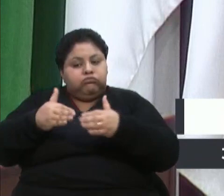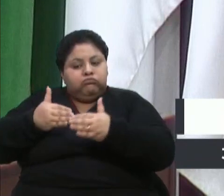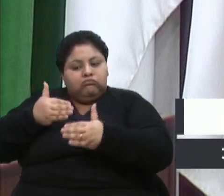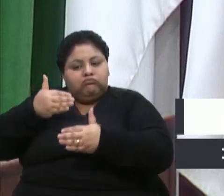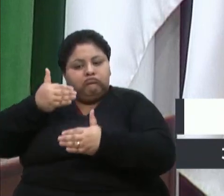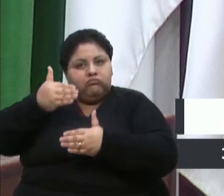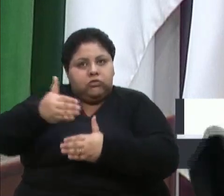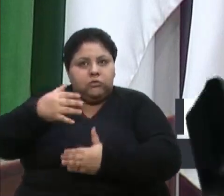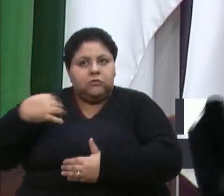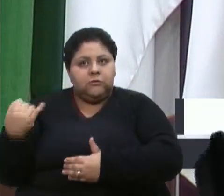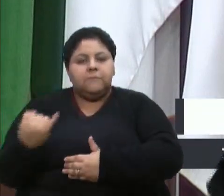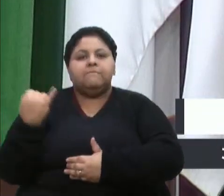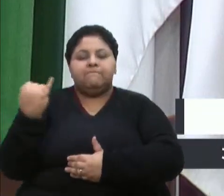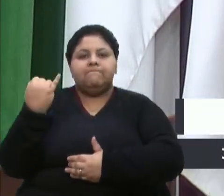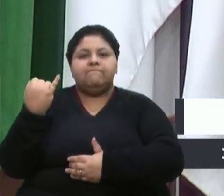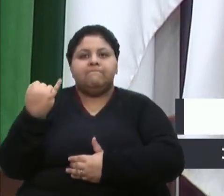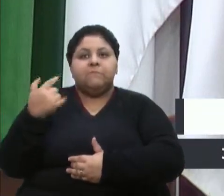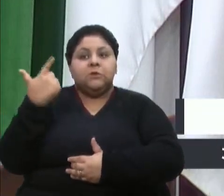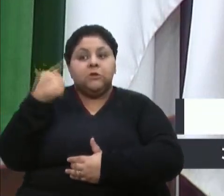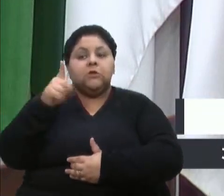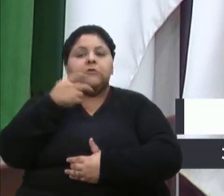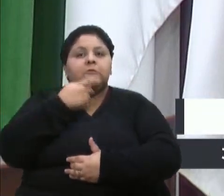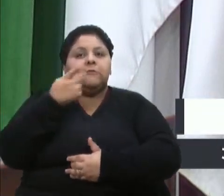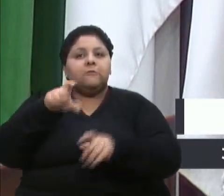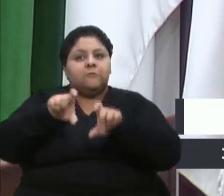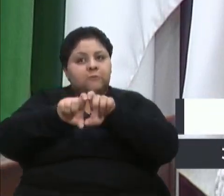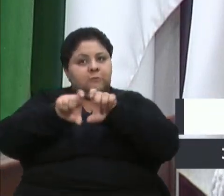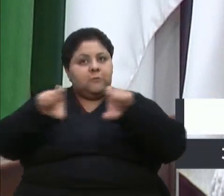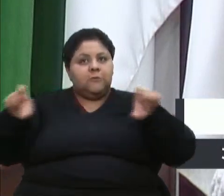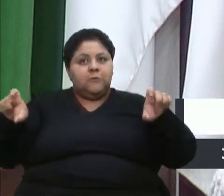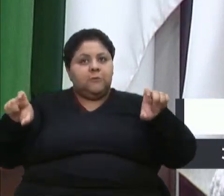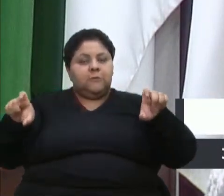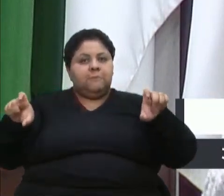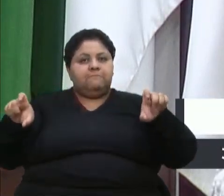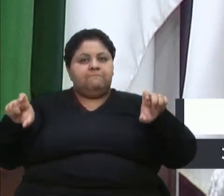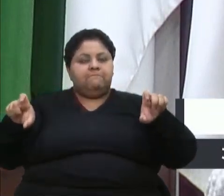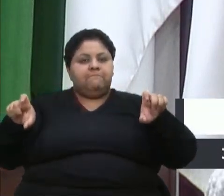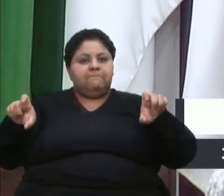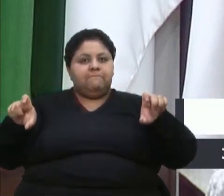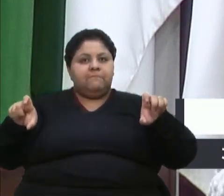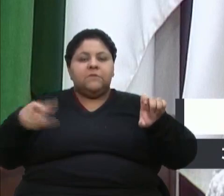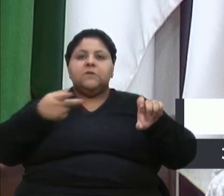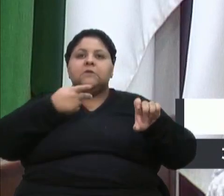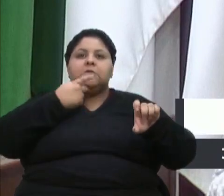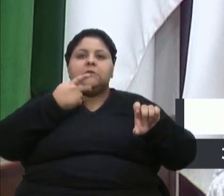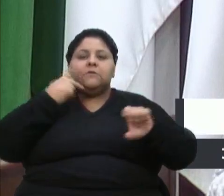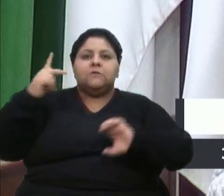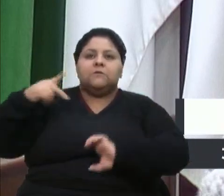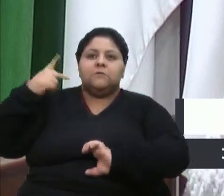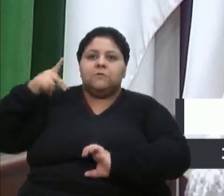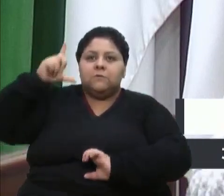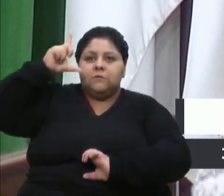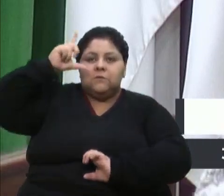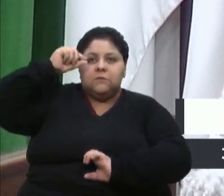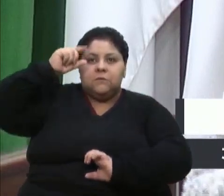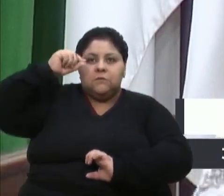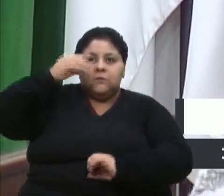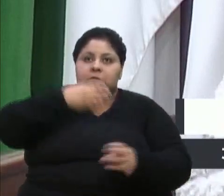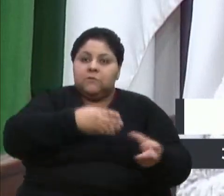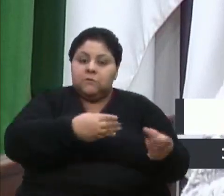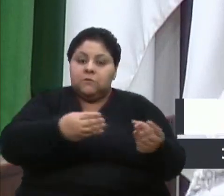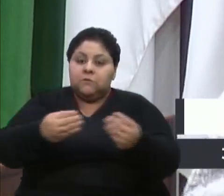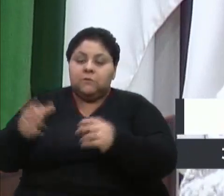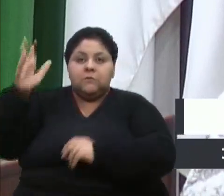importantíssimo, e eu repito uma frase, não vai ser literal porque eu não lembro dela literal, mas que disse o vereador Scalco esses dias que muitos